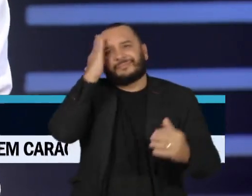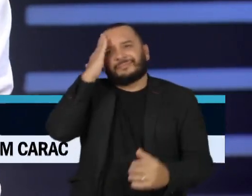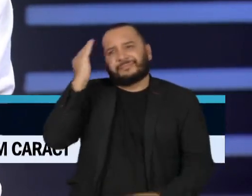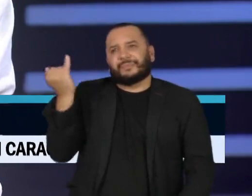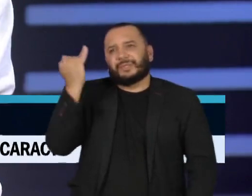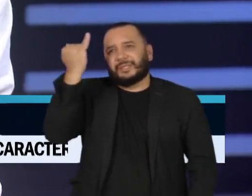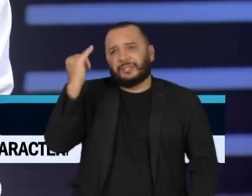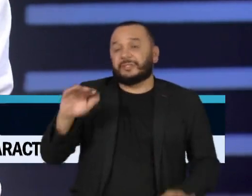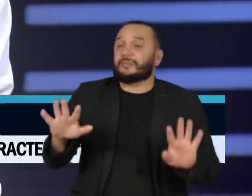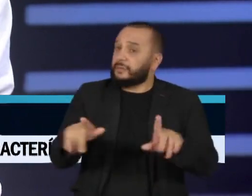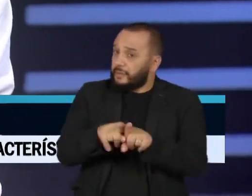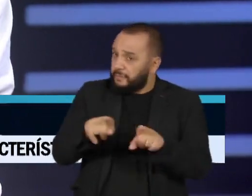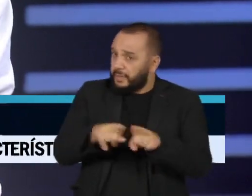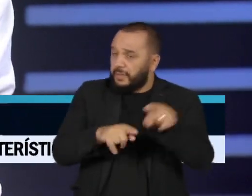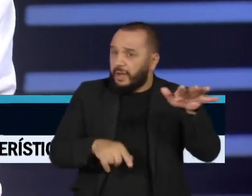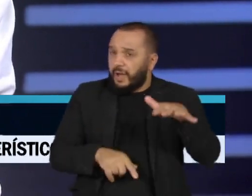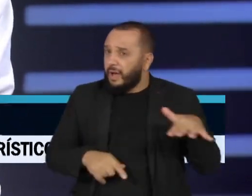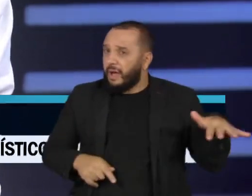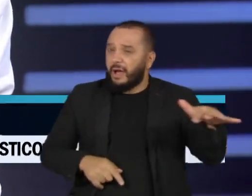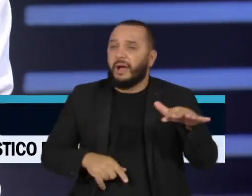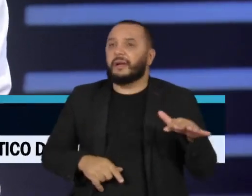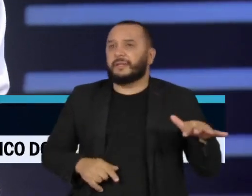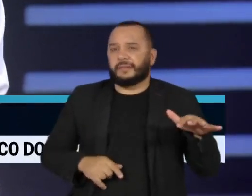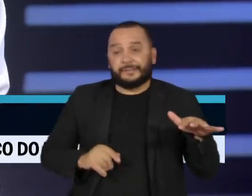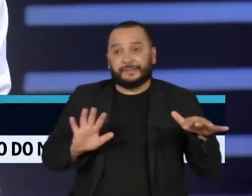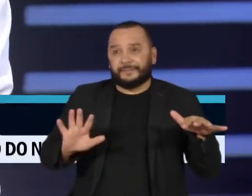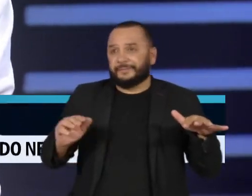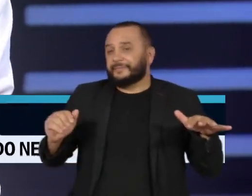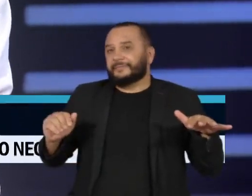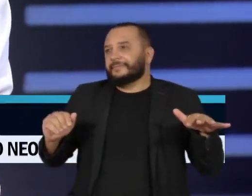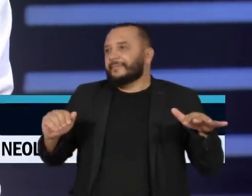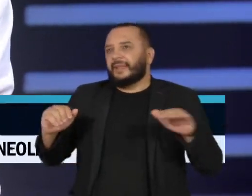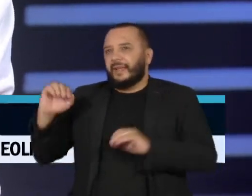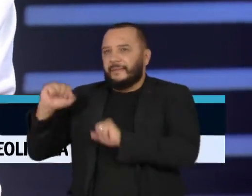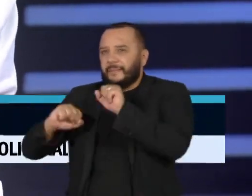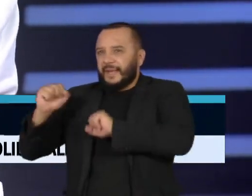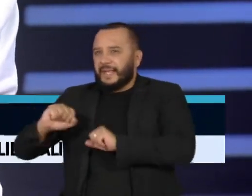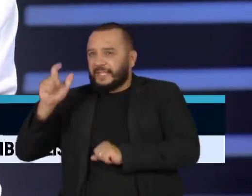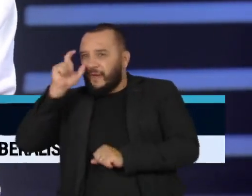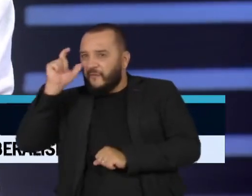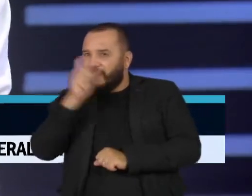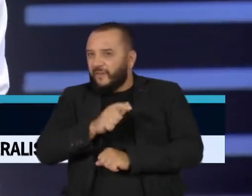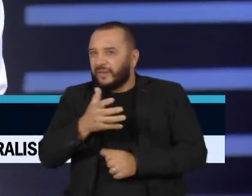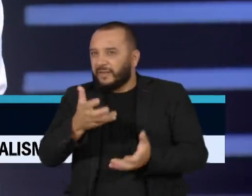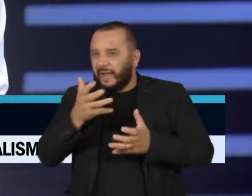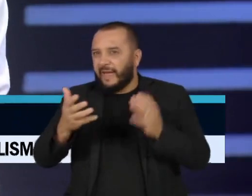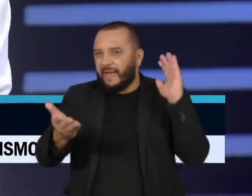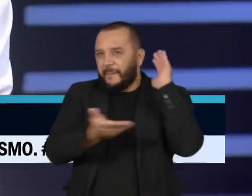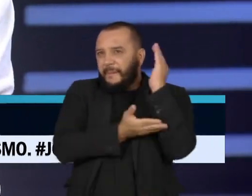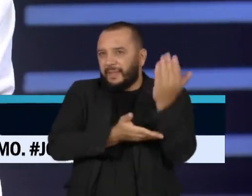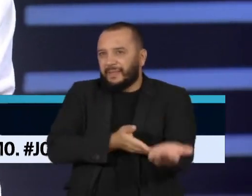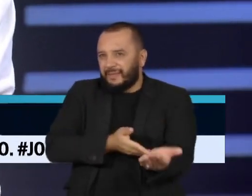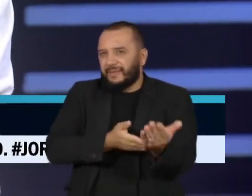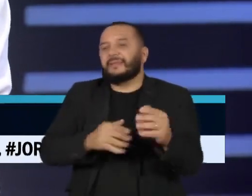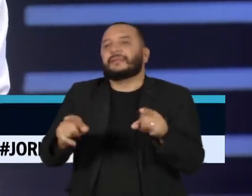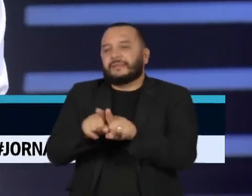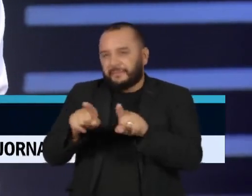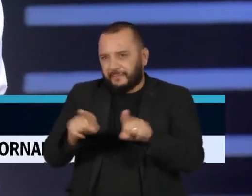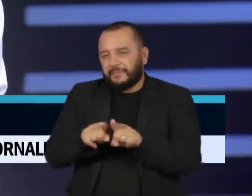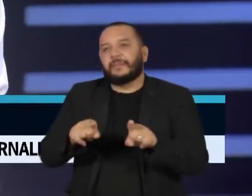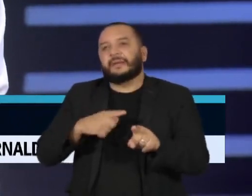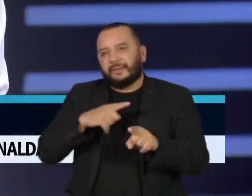são áreas que têm maior cobiça em termos de exploração não só da madeira, mas também de minérios, como a gente viu